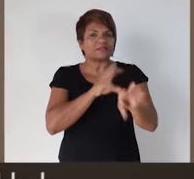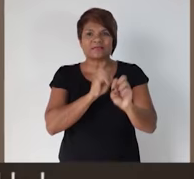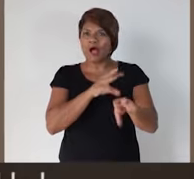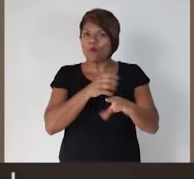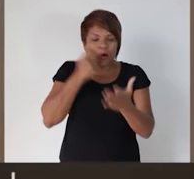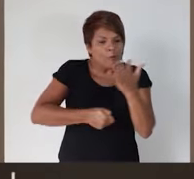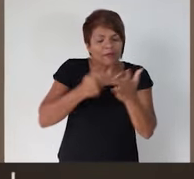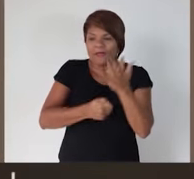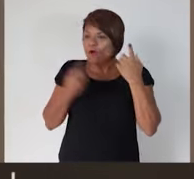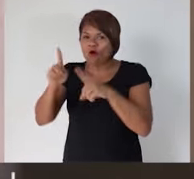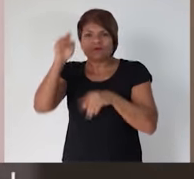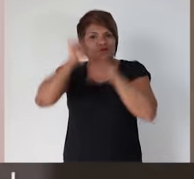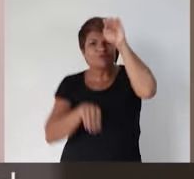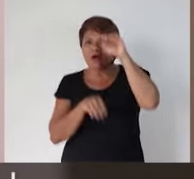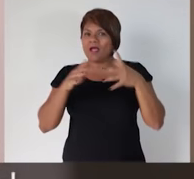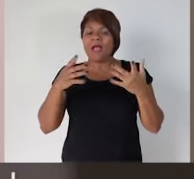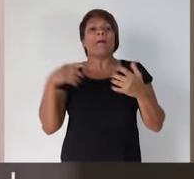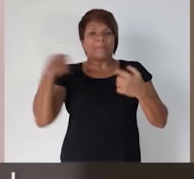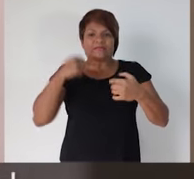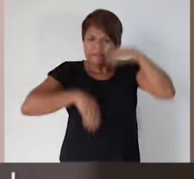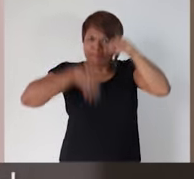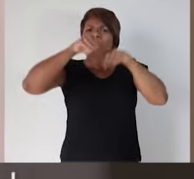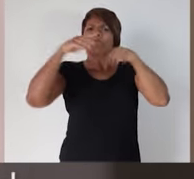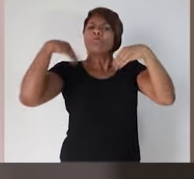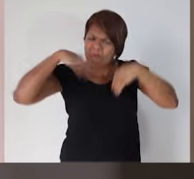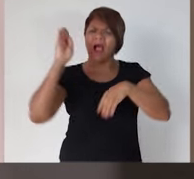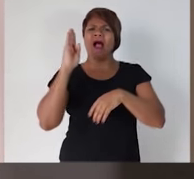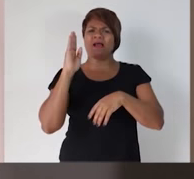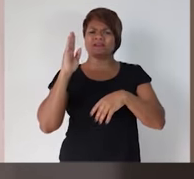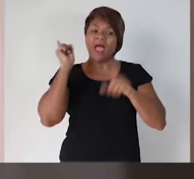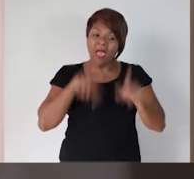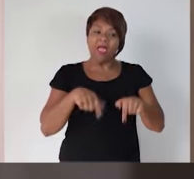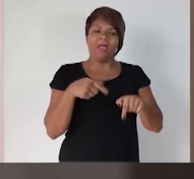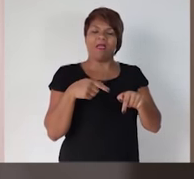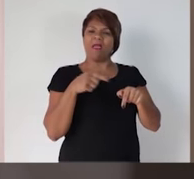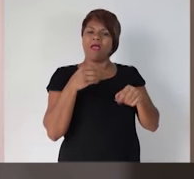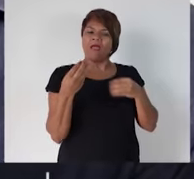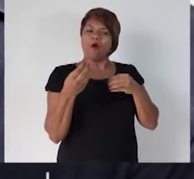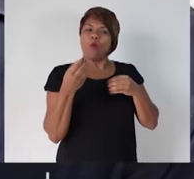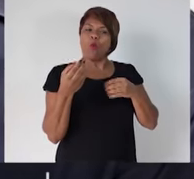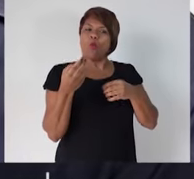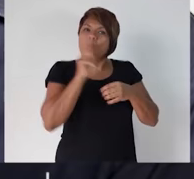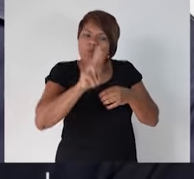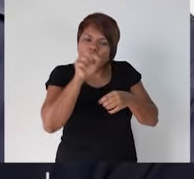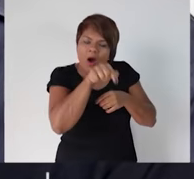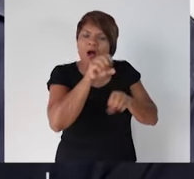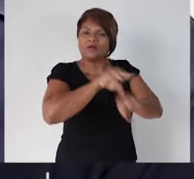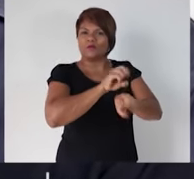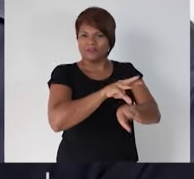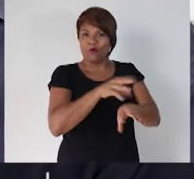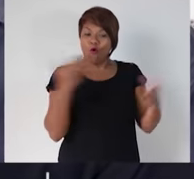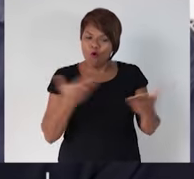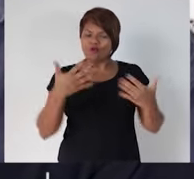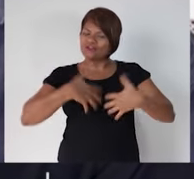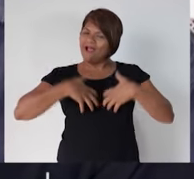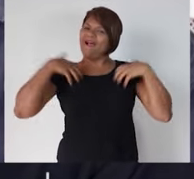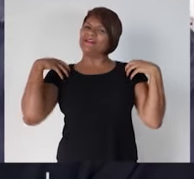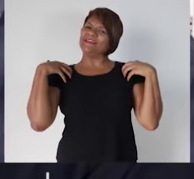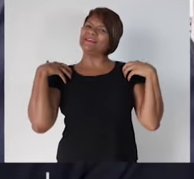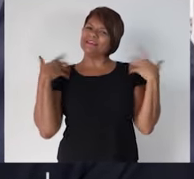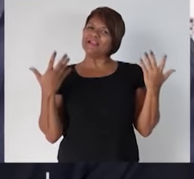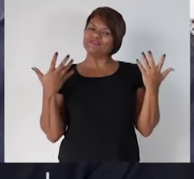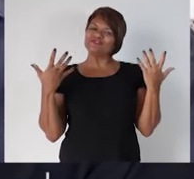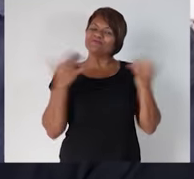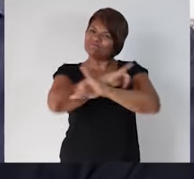desigualdade. Transformar o Estado para ter mais justiça social, por intermédio da educação. Nós hoje temos muita alegria de dizer para